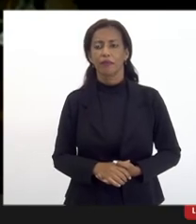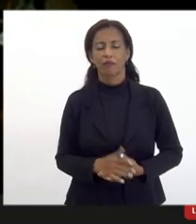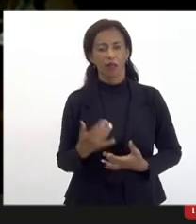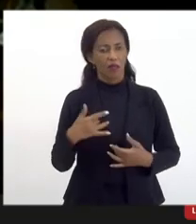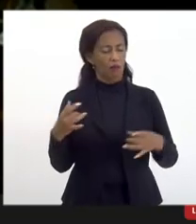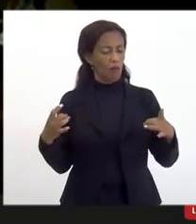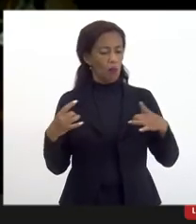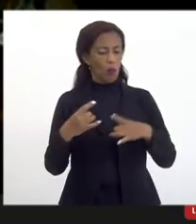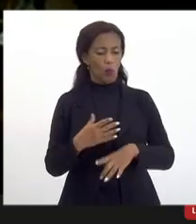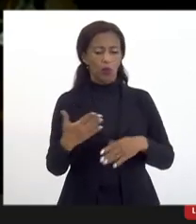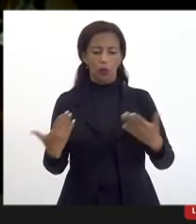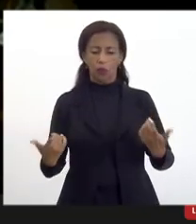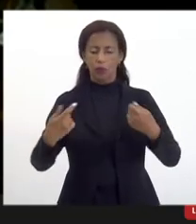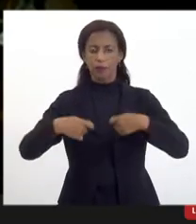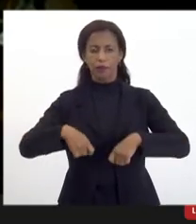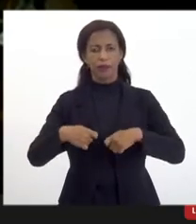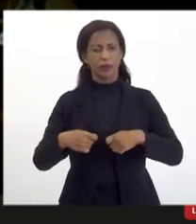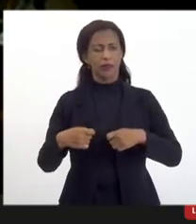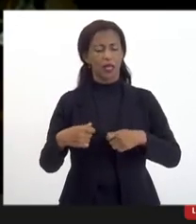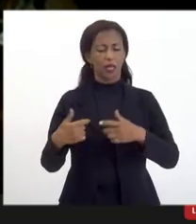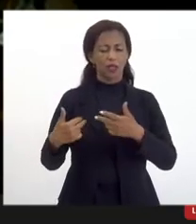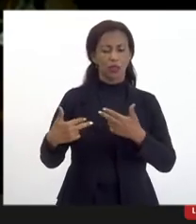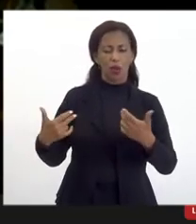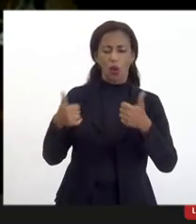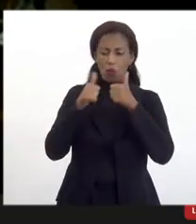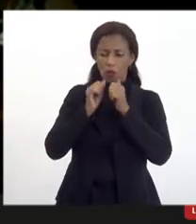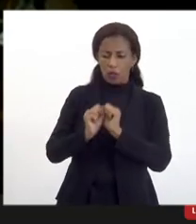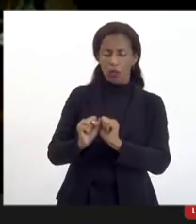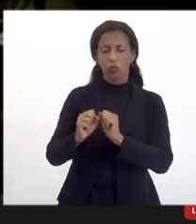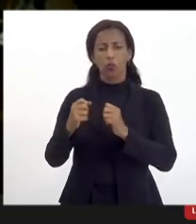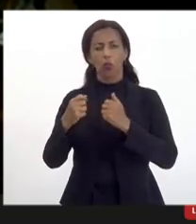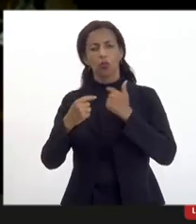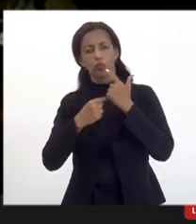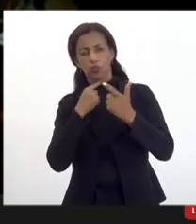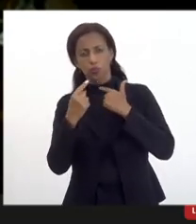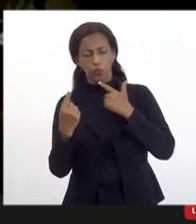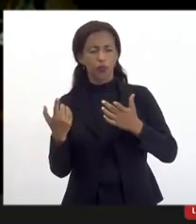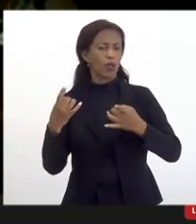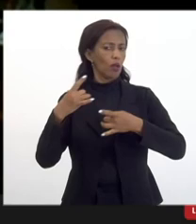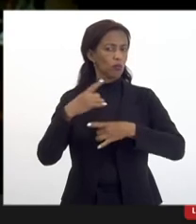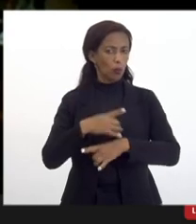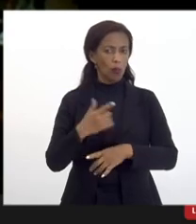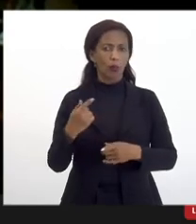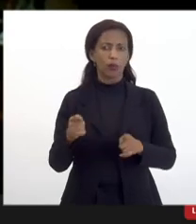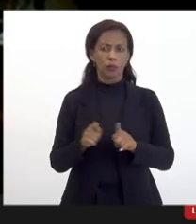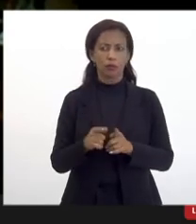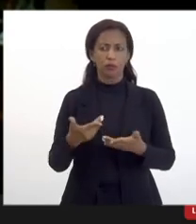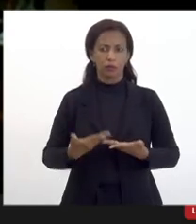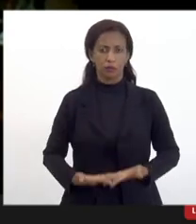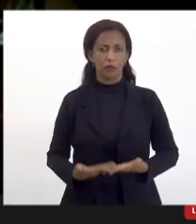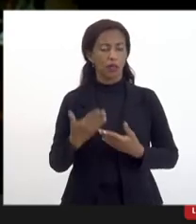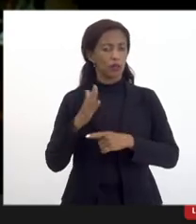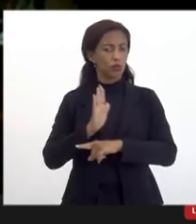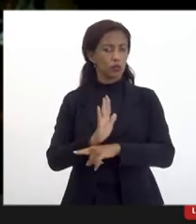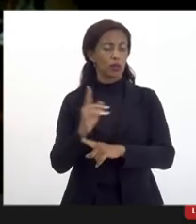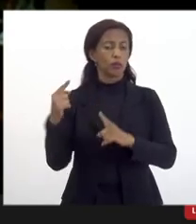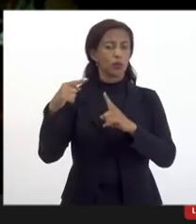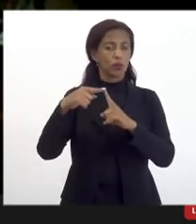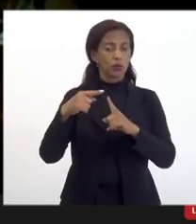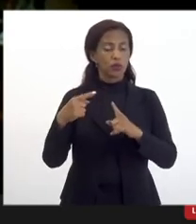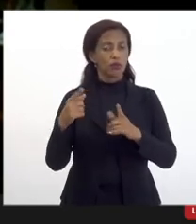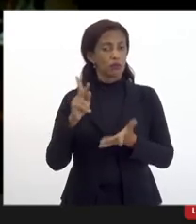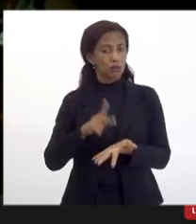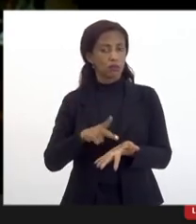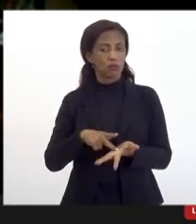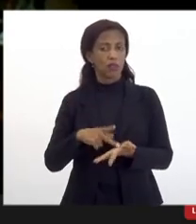à disposição a hora que precisar de algum assessor tiver alguma dúvida estamos à disposição aqui para atender porque o objetivo realmente